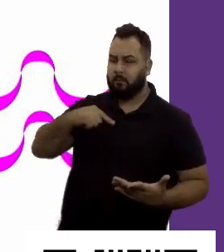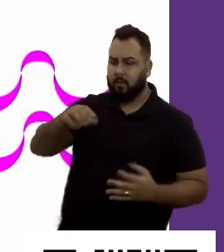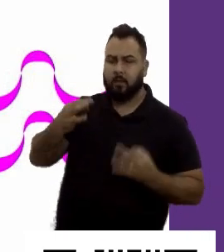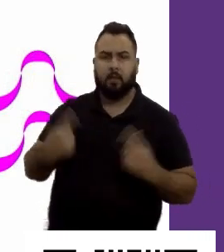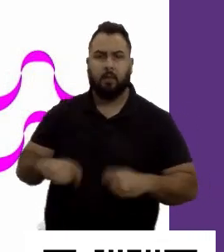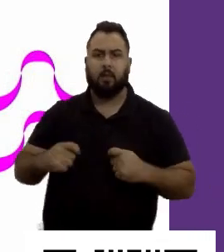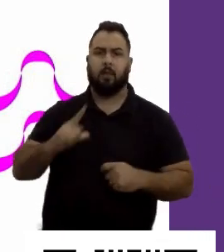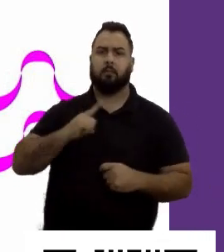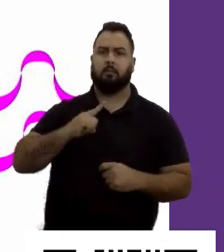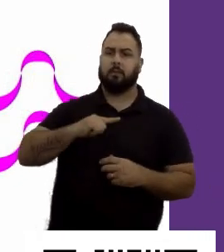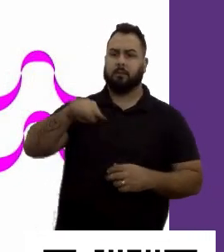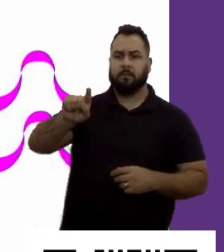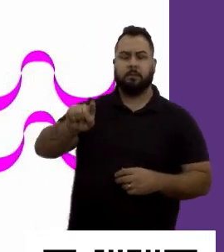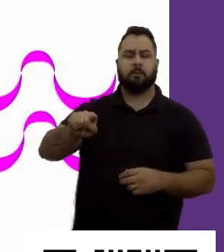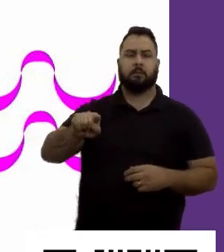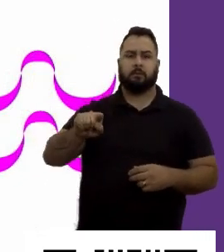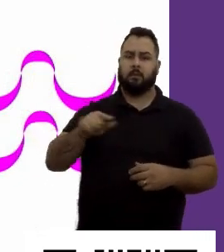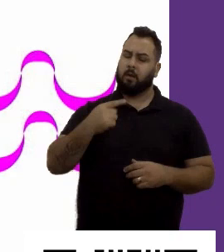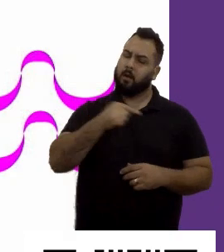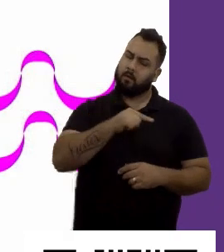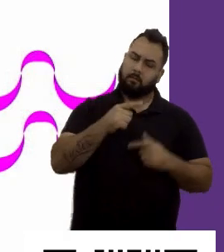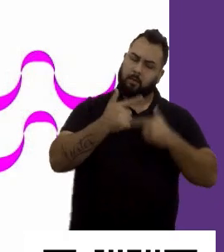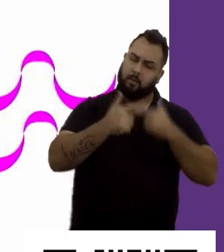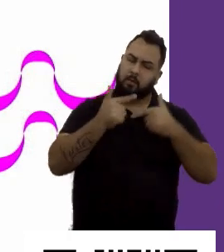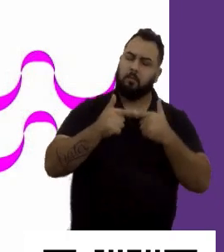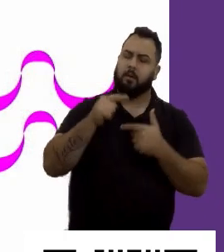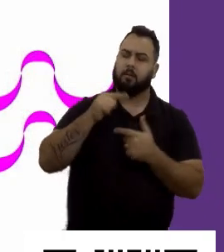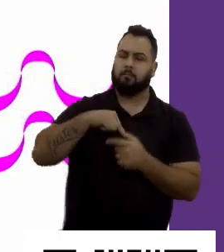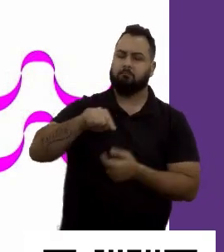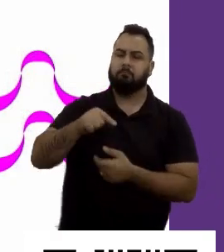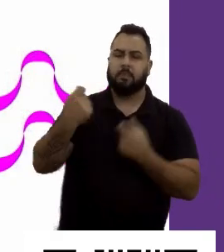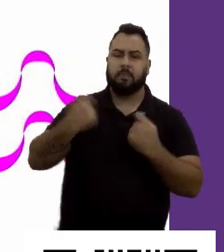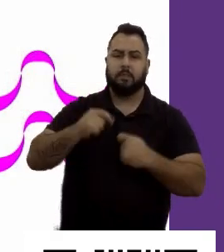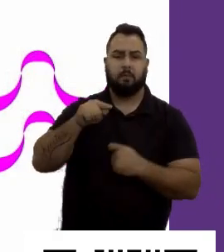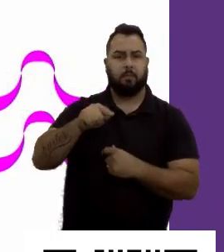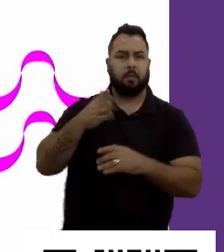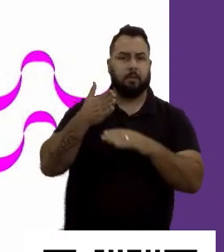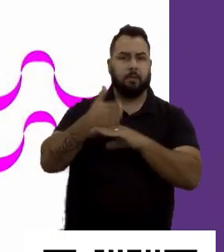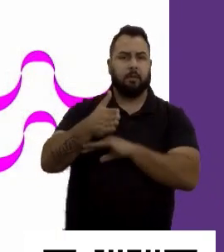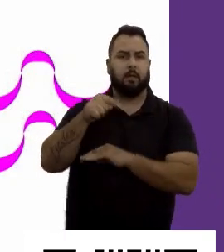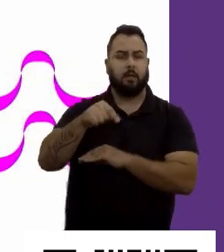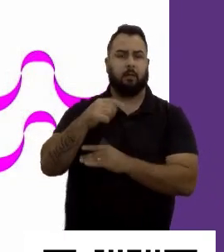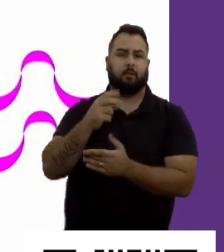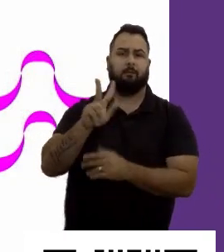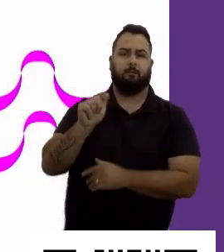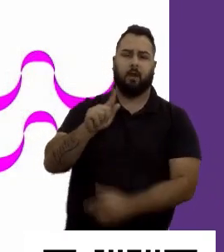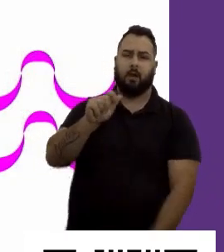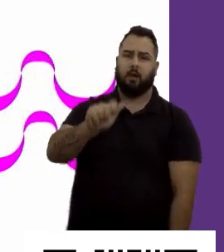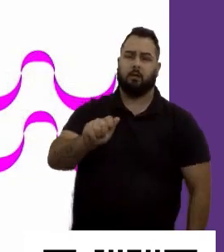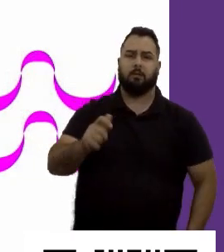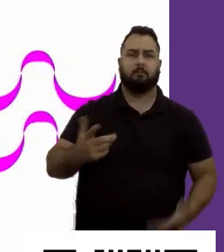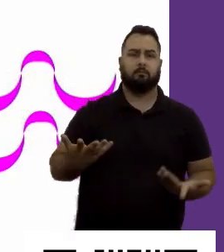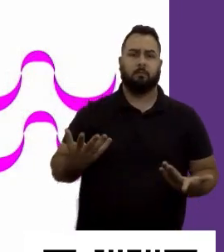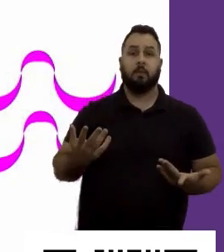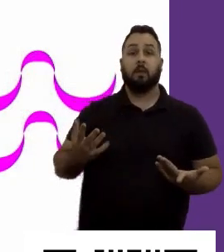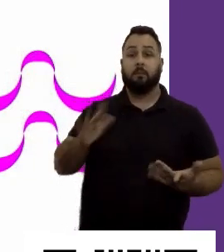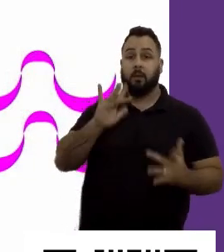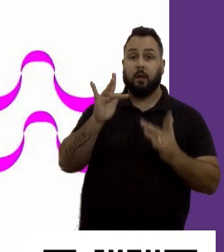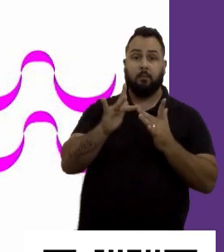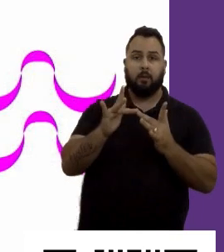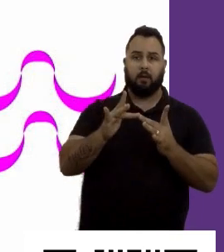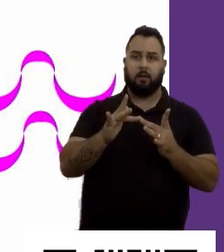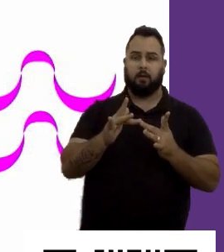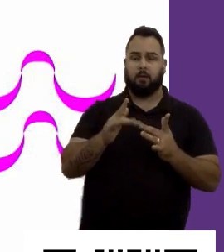na organização? E, muitas vezes, nós pensamos muito no aspecto técnico, mas é muito importante que nós pensemos também nos aspectos